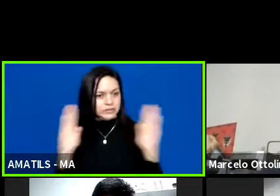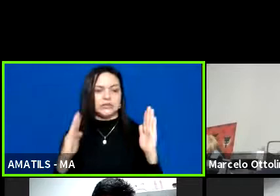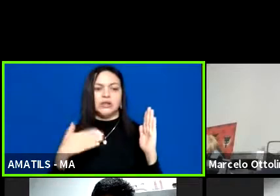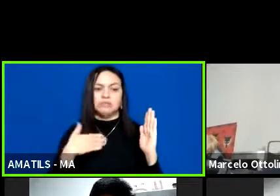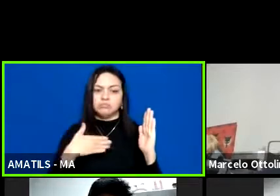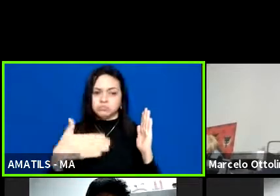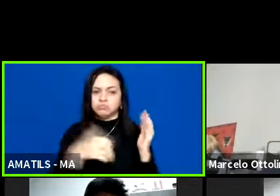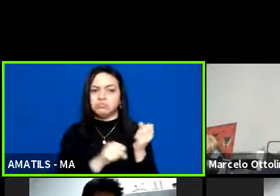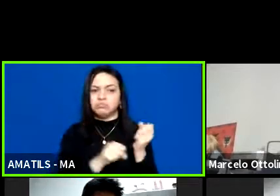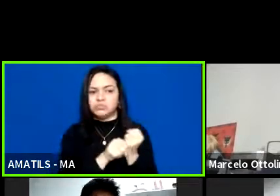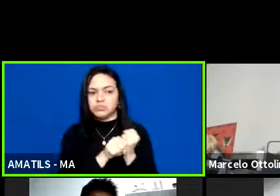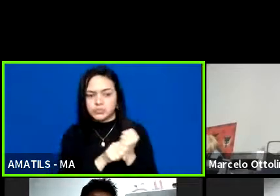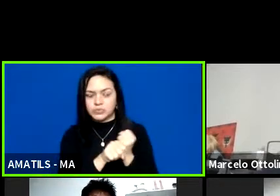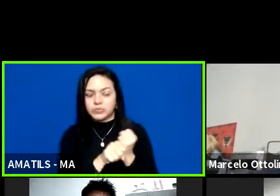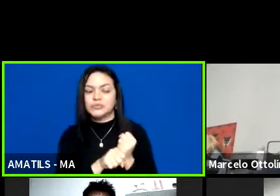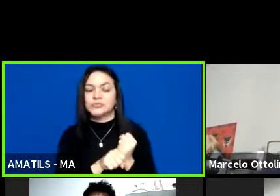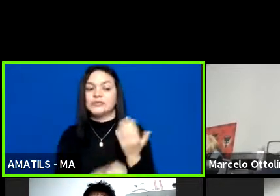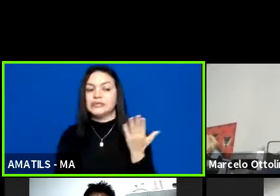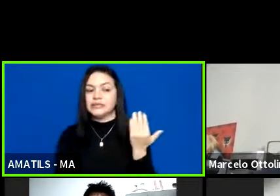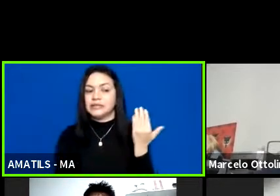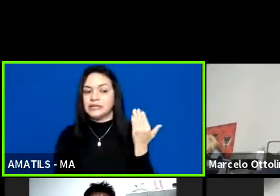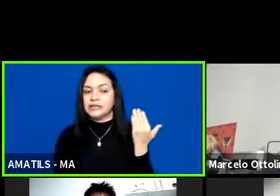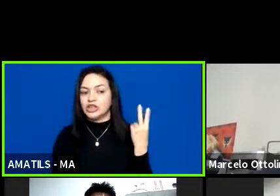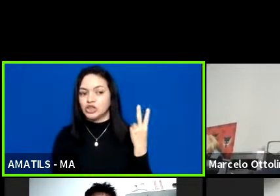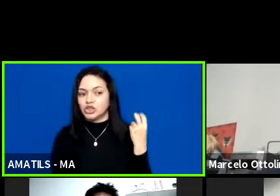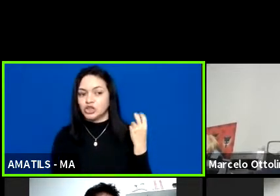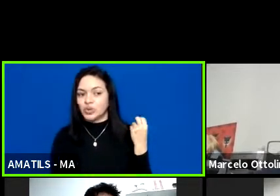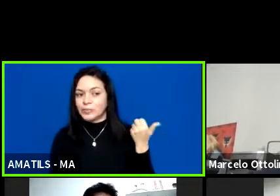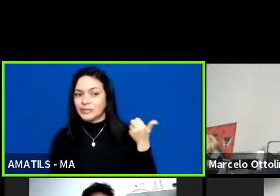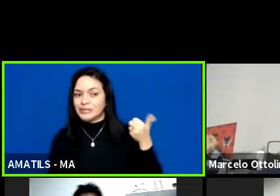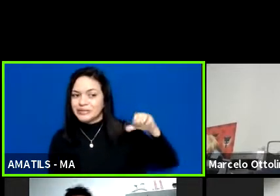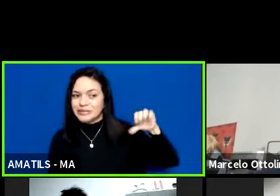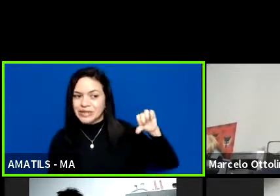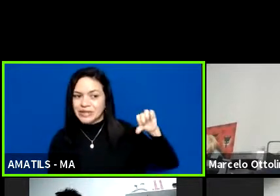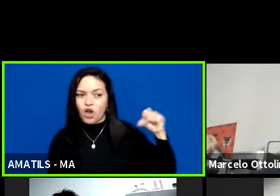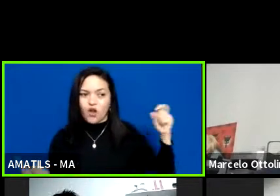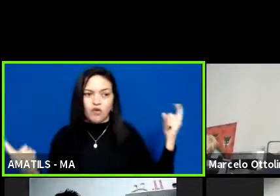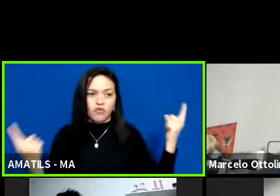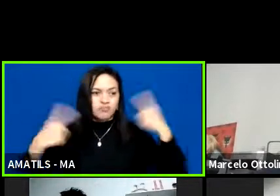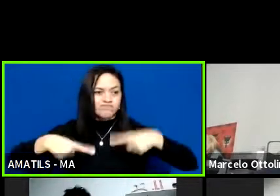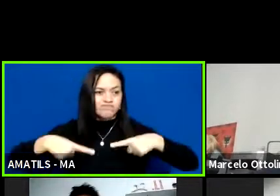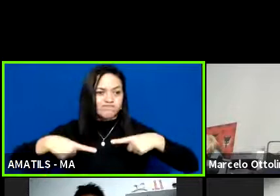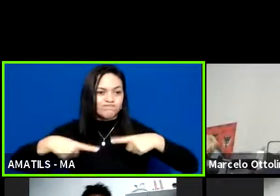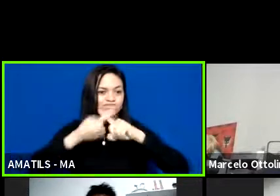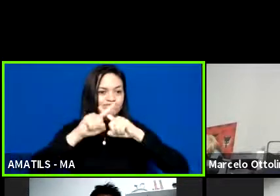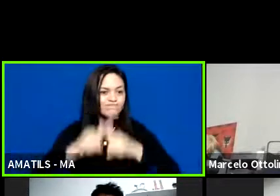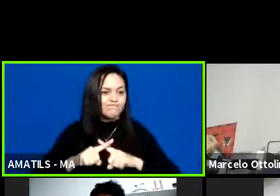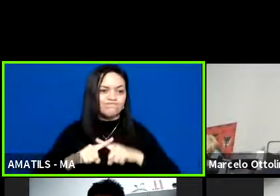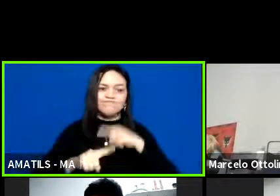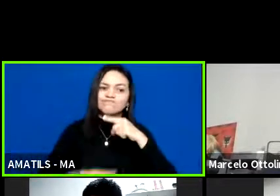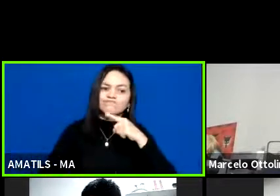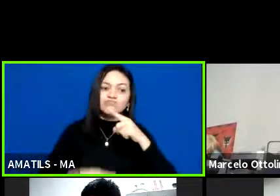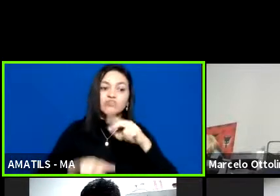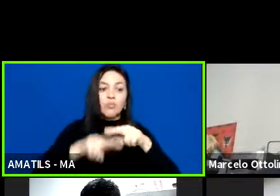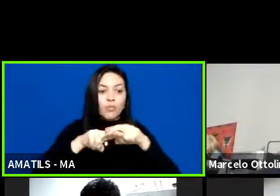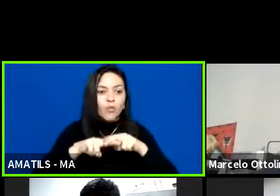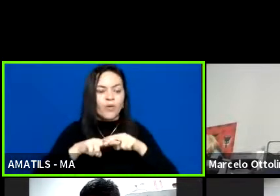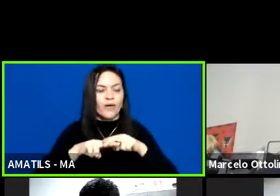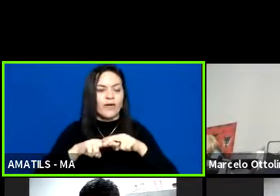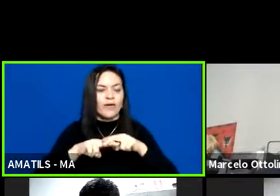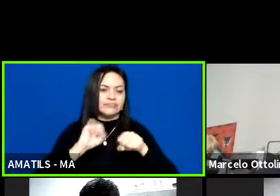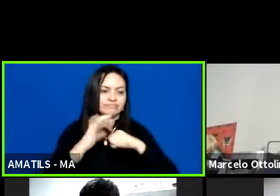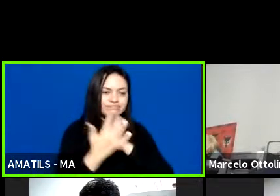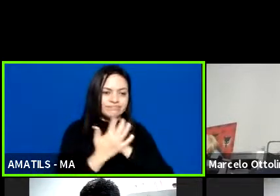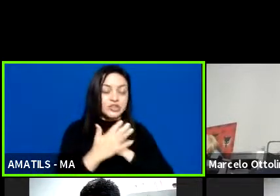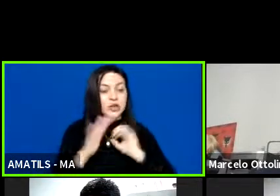Infelizmente, gente está, desde 2019, sem competir por causa da pandemia. Mas, na graça de Deus